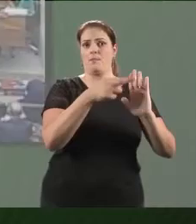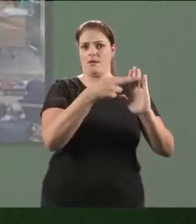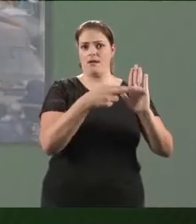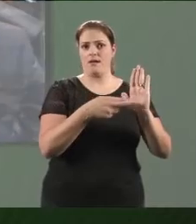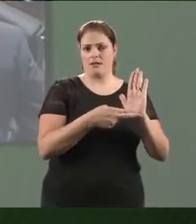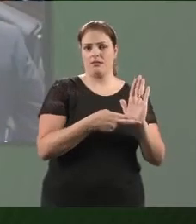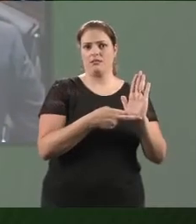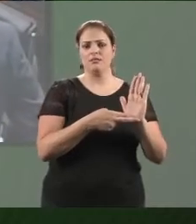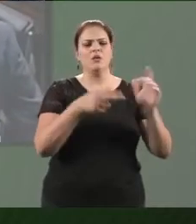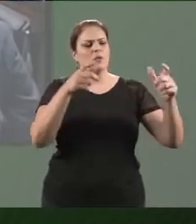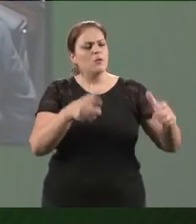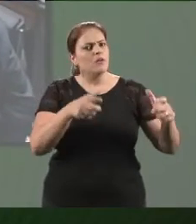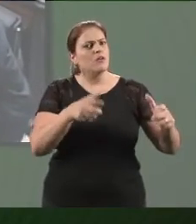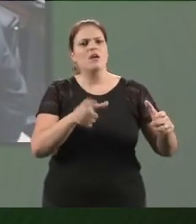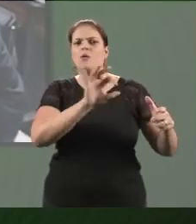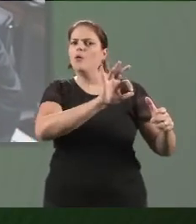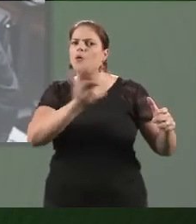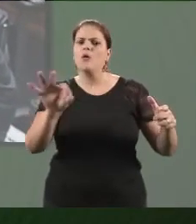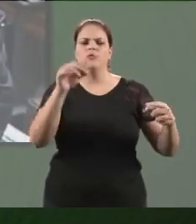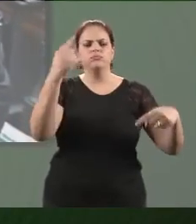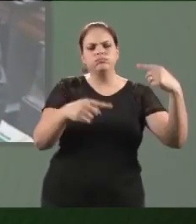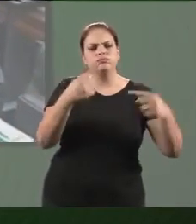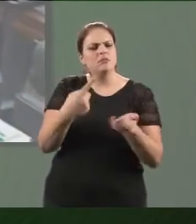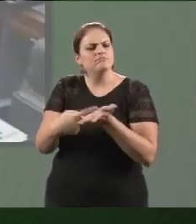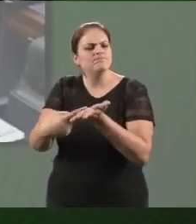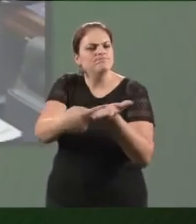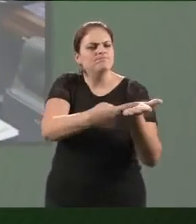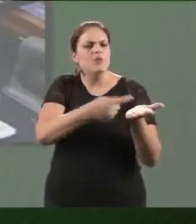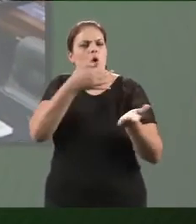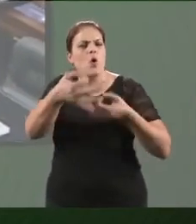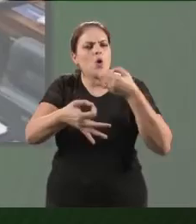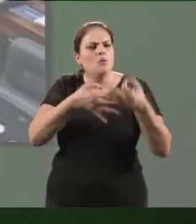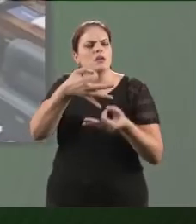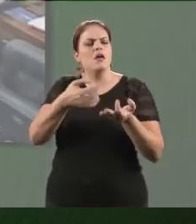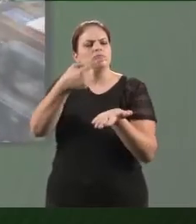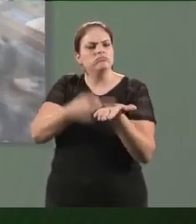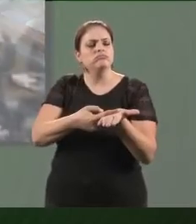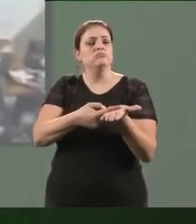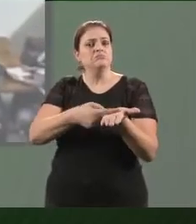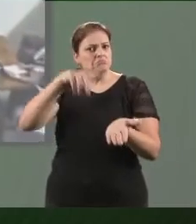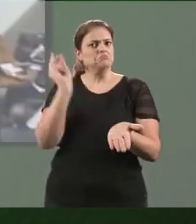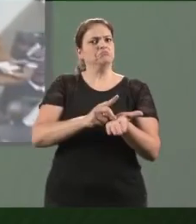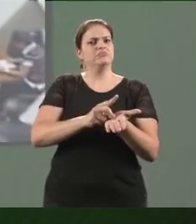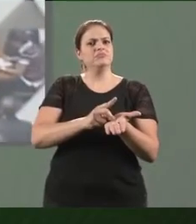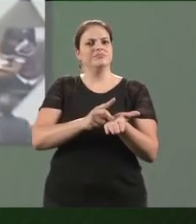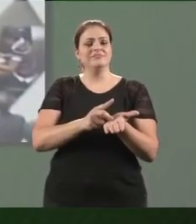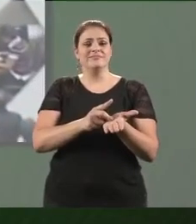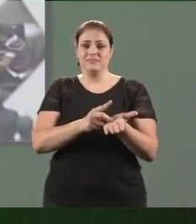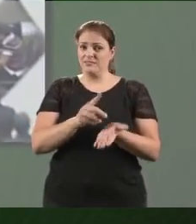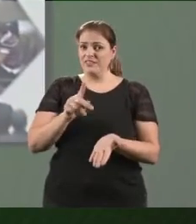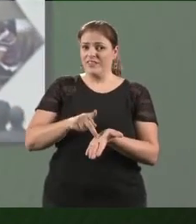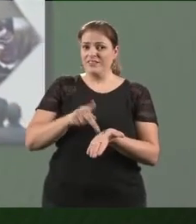tornaram-se os espaços por excelência para a construção de entendimentos que tenham legitimidade, ou seja,